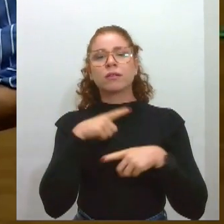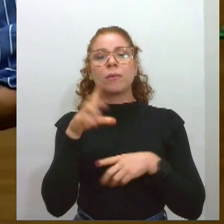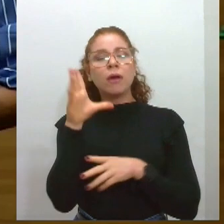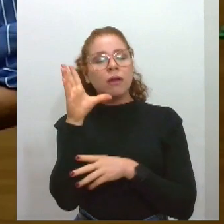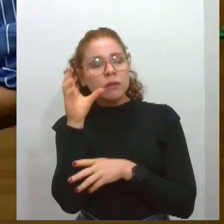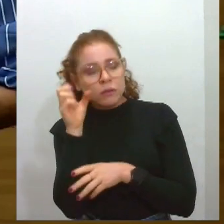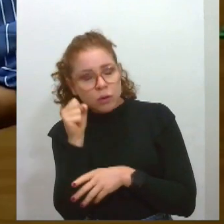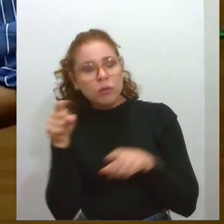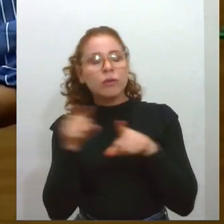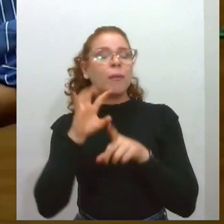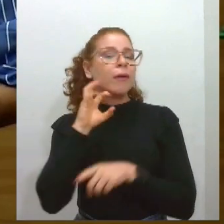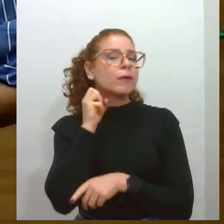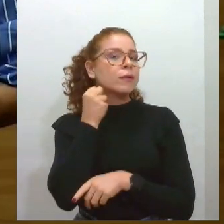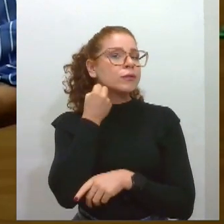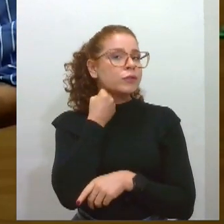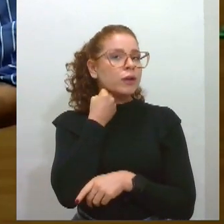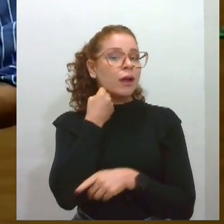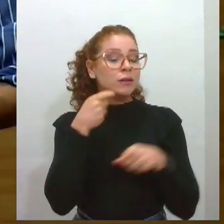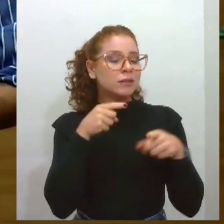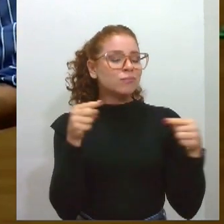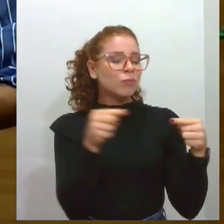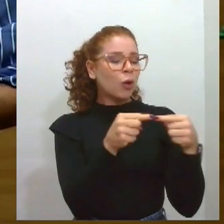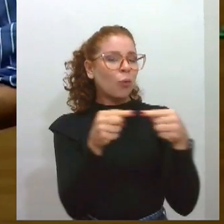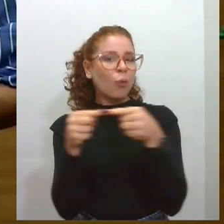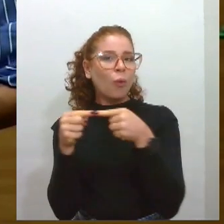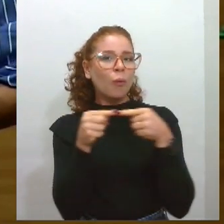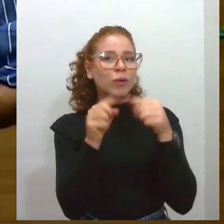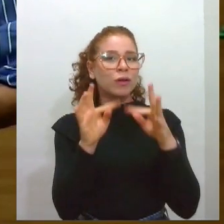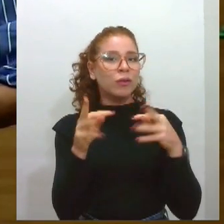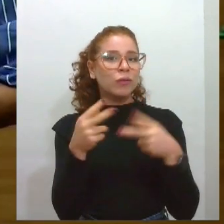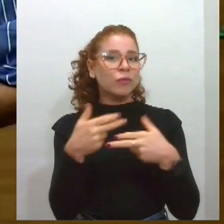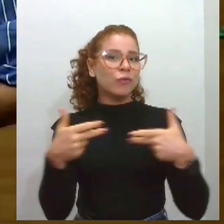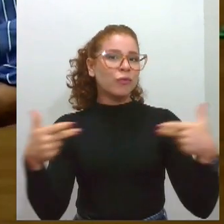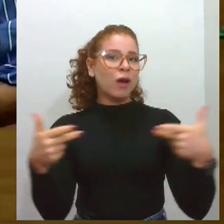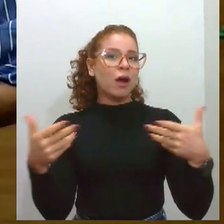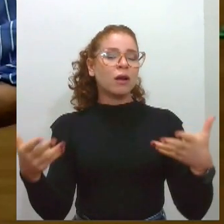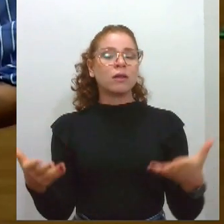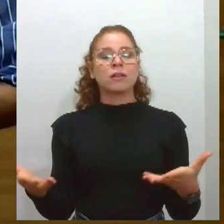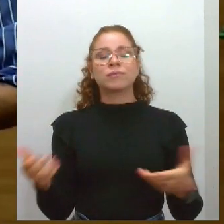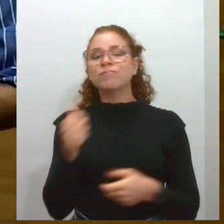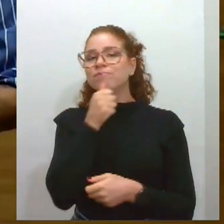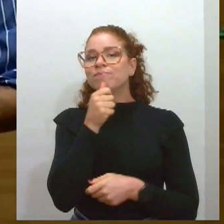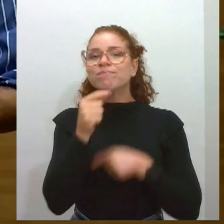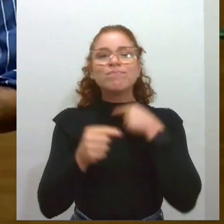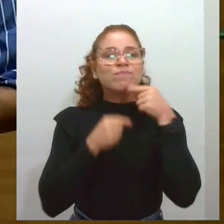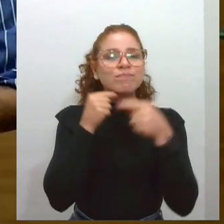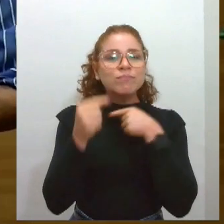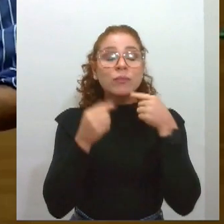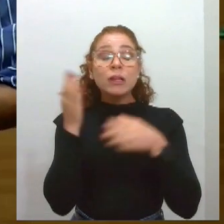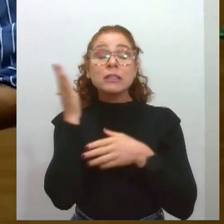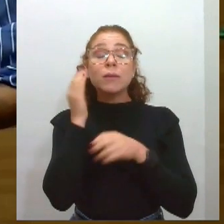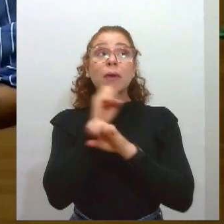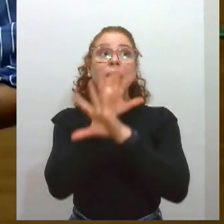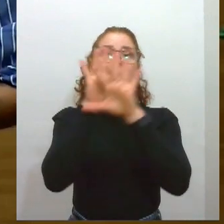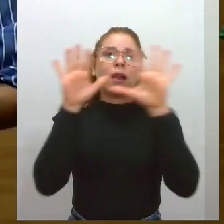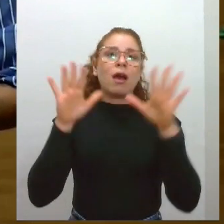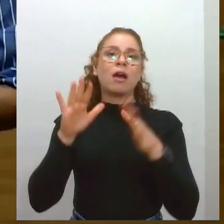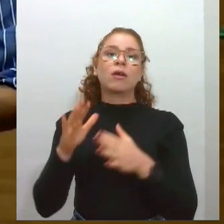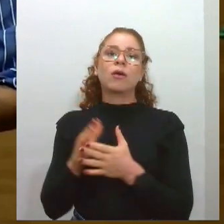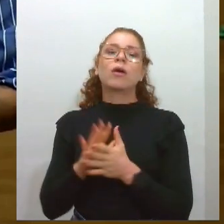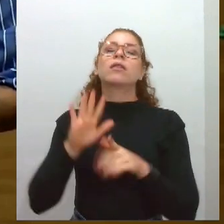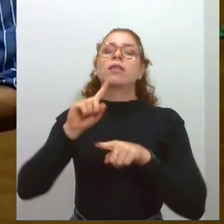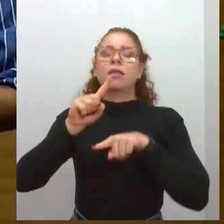E, em combinação, a mudança desses hábitos é o que a gente desconhece ainda. Então, a ideia é que ao final desse processo, ao final desse projeto,